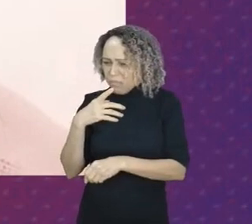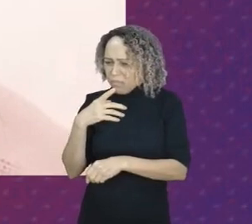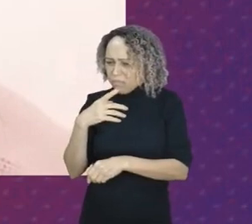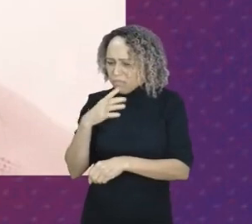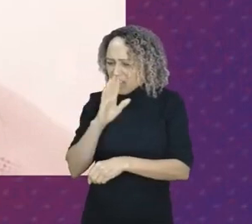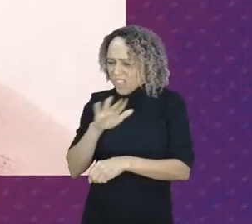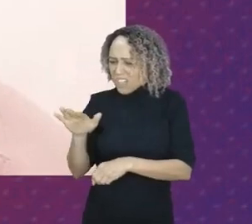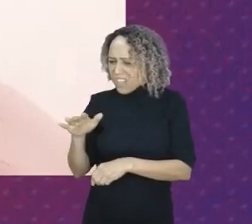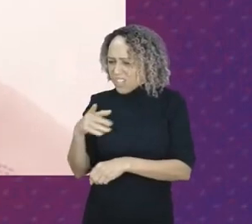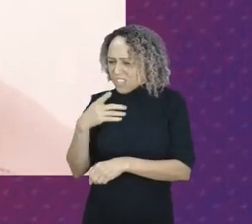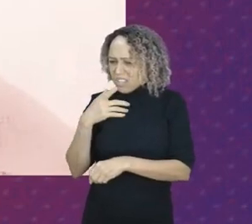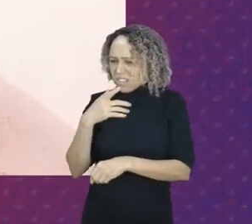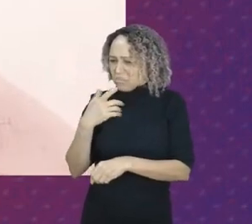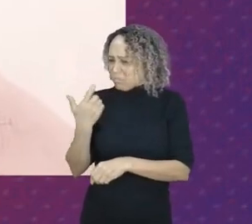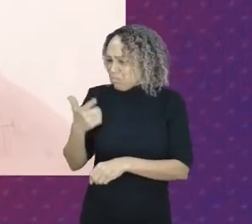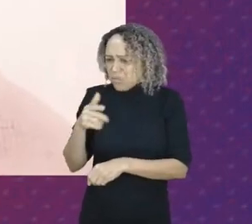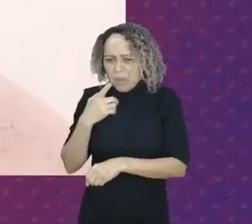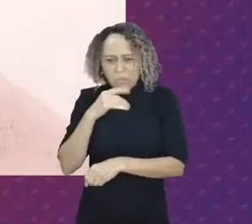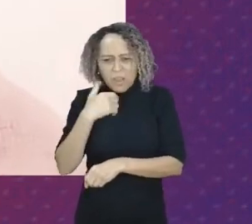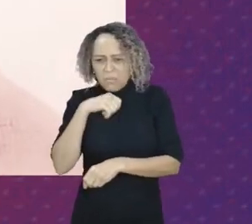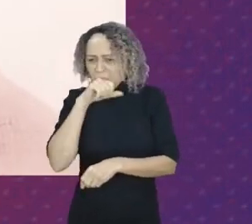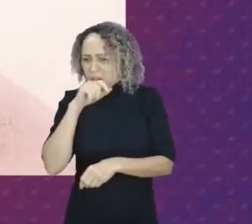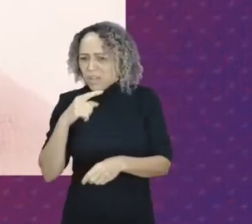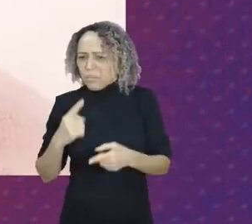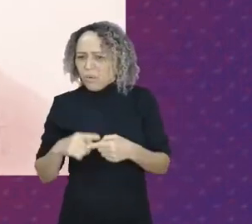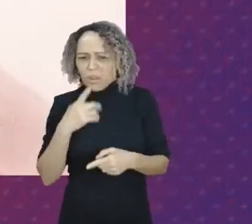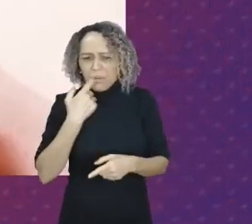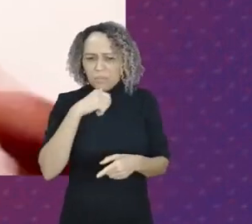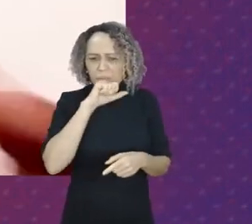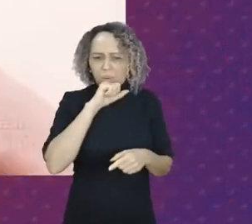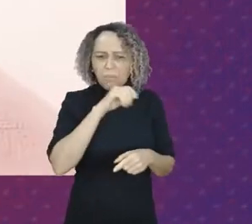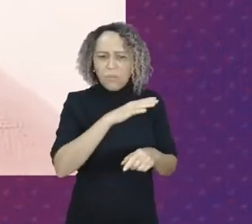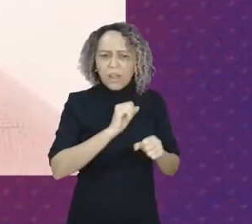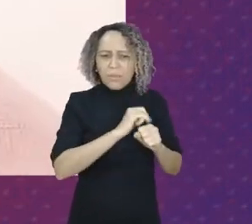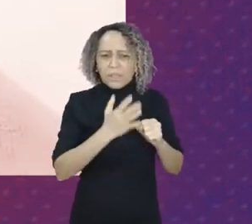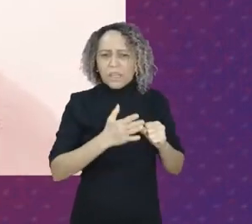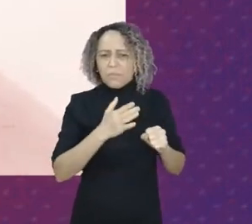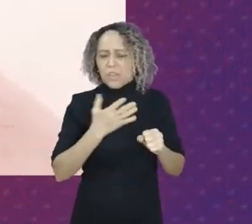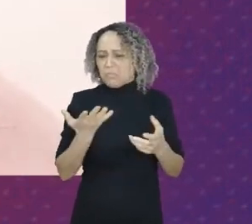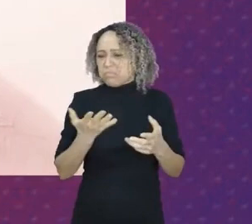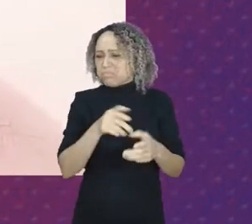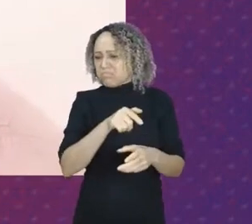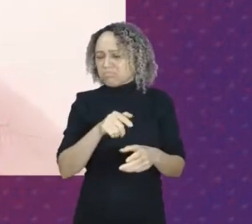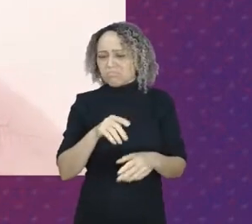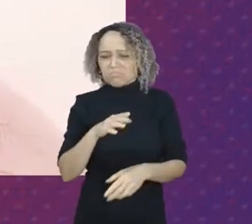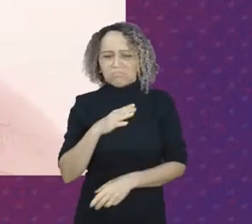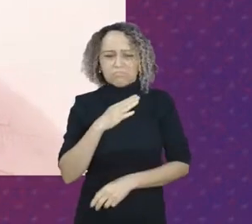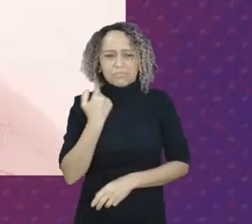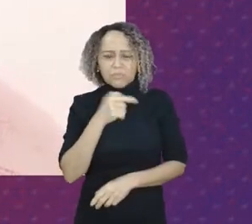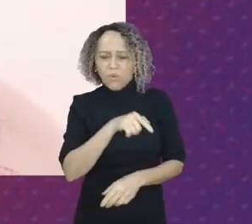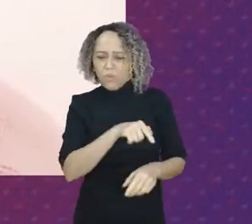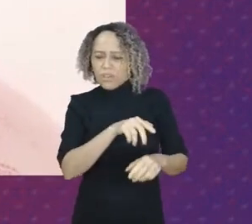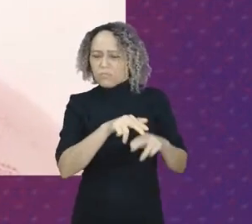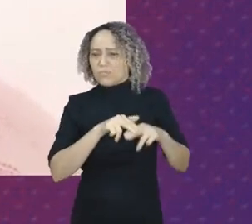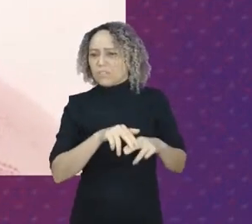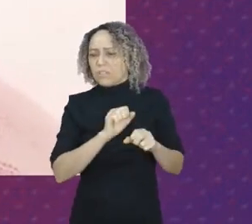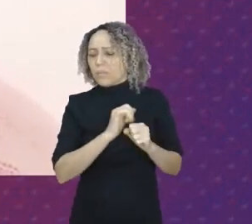nós estamos vivendo um momento da fragilidade e de fragilidade imensa em relação à educação.